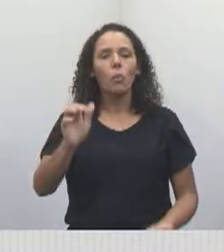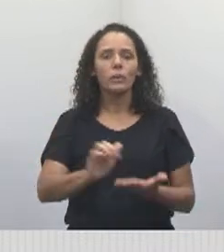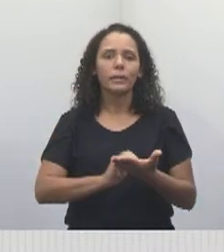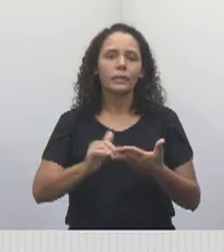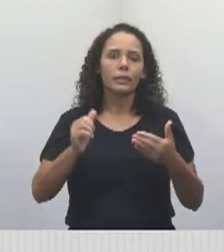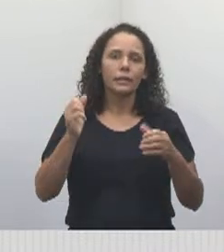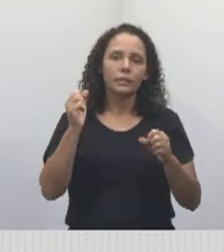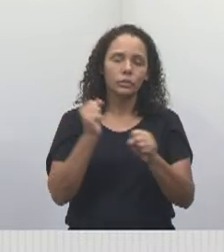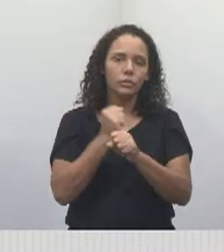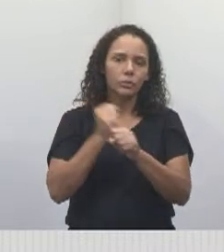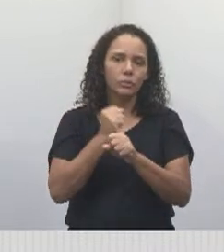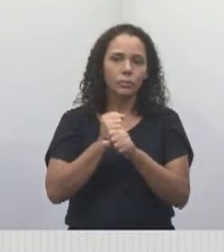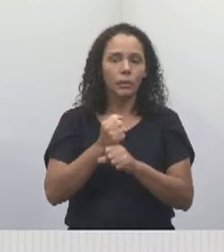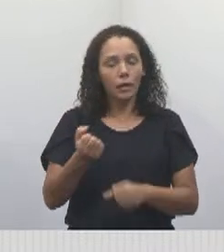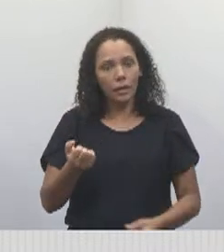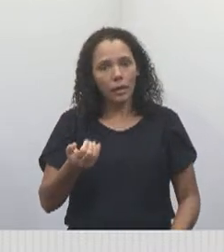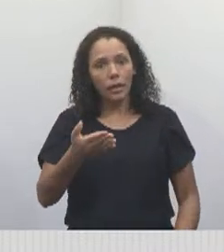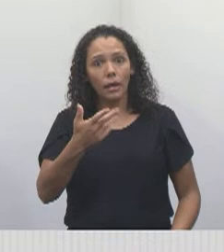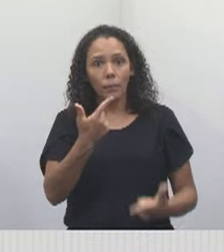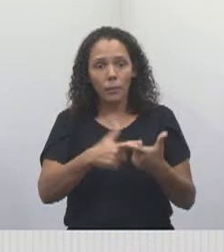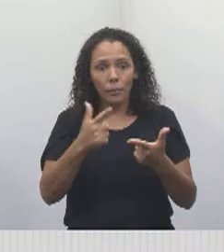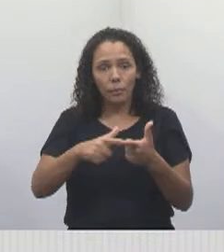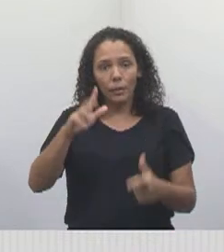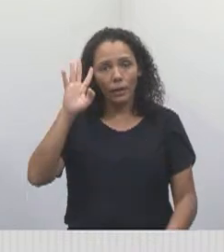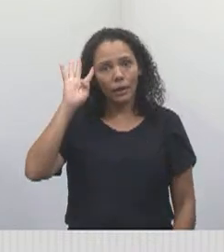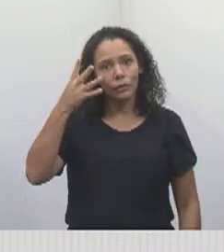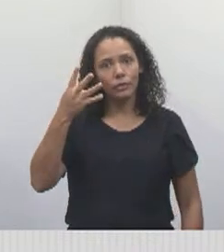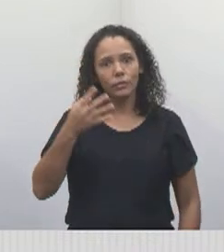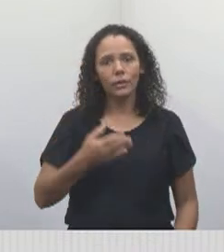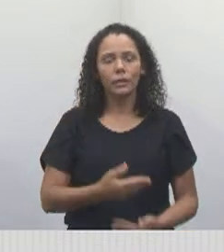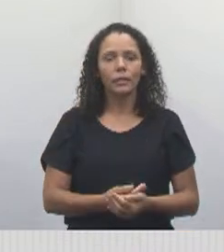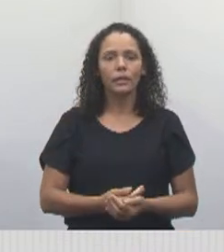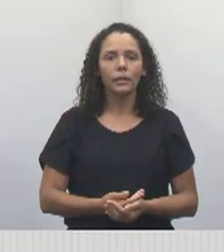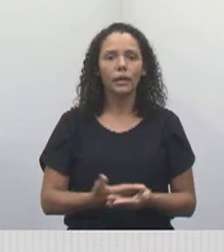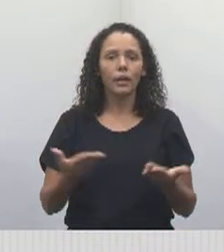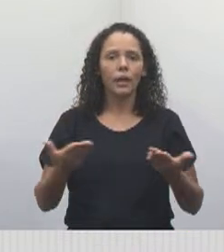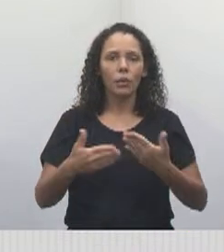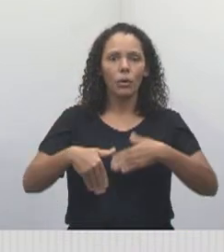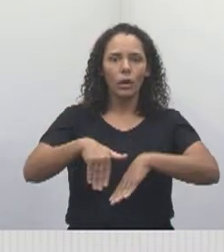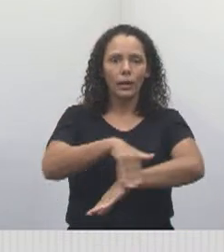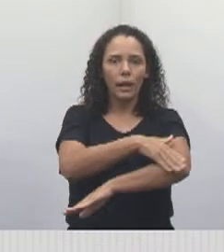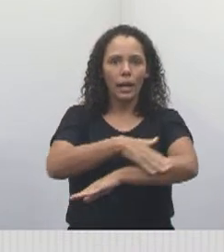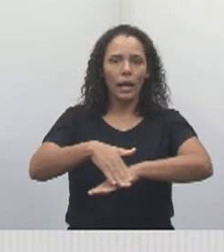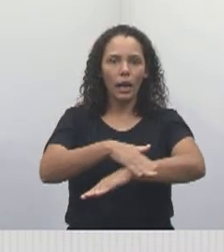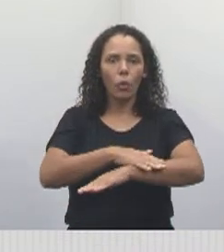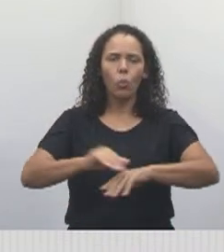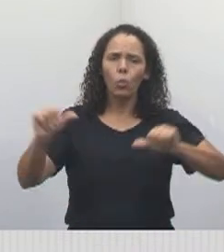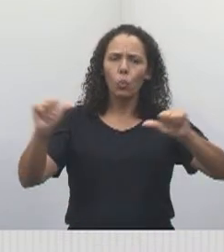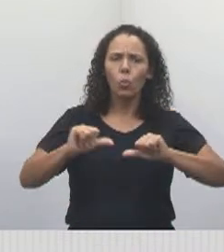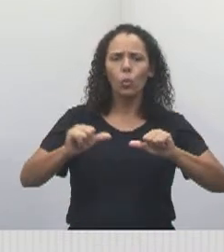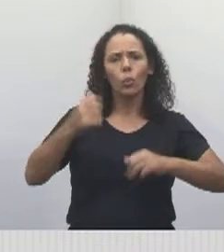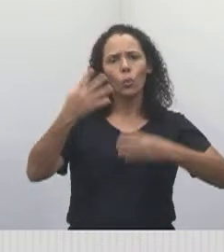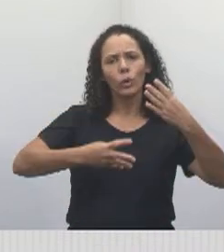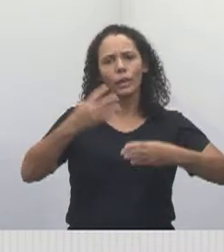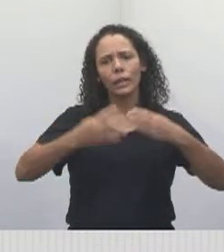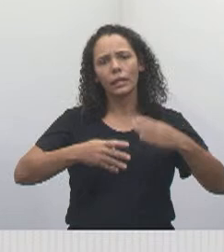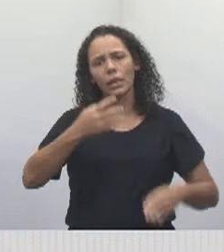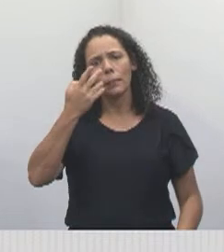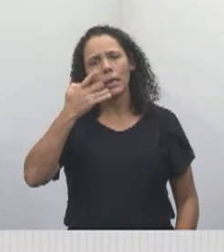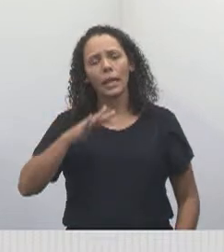Porto Velho já tem problema de saneamento básico, agora vai ter problema com o estrado prejudicando para ir para a escola, prejudicando para ir para o trabalho.